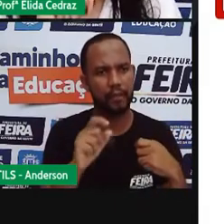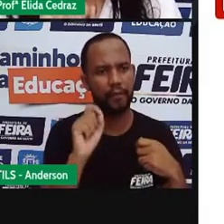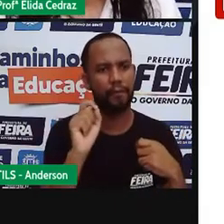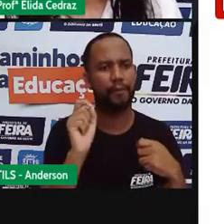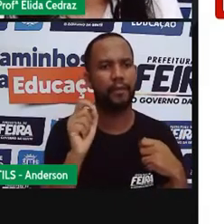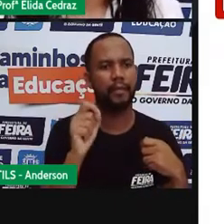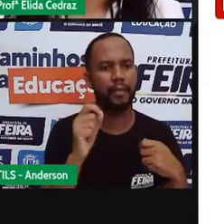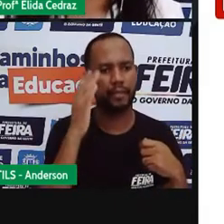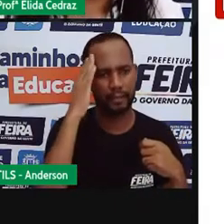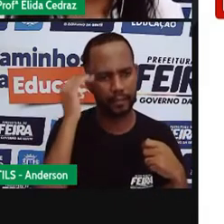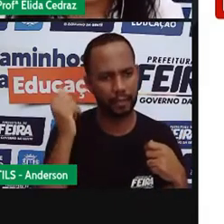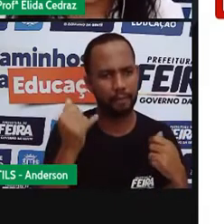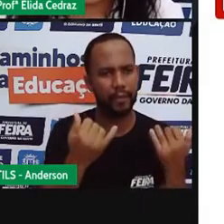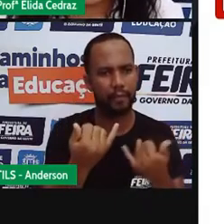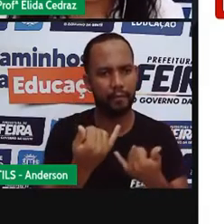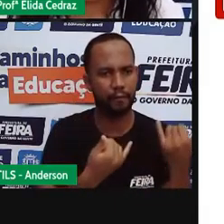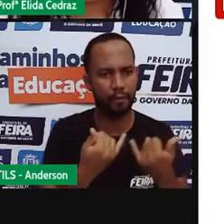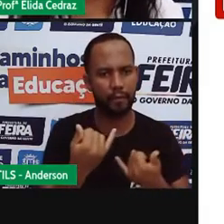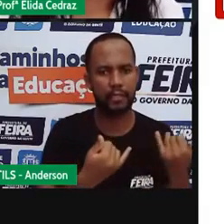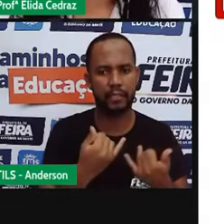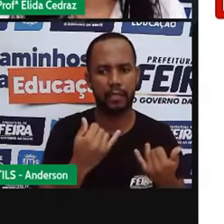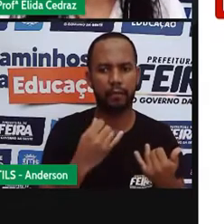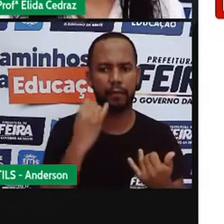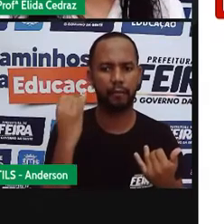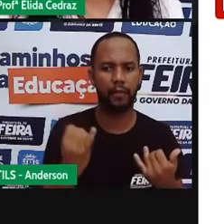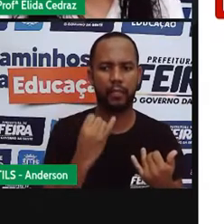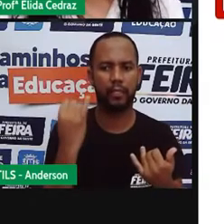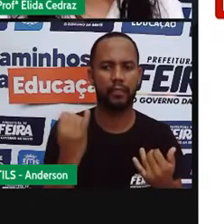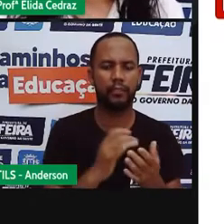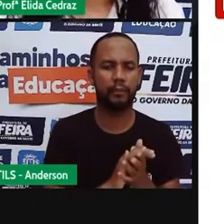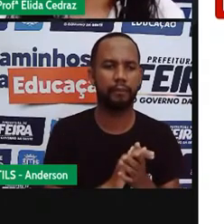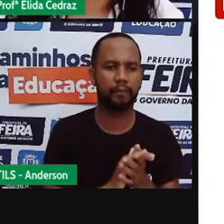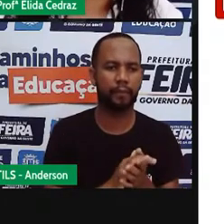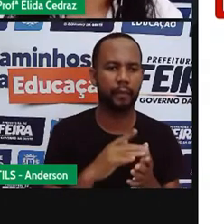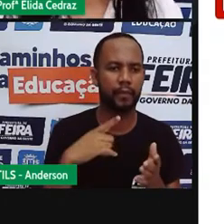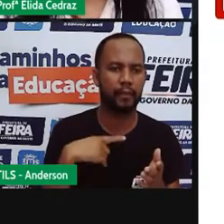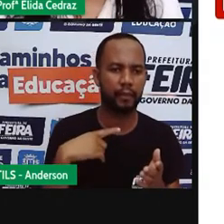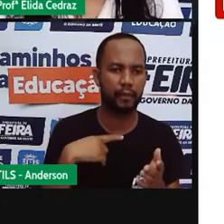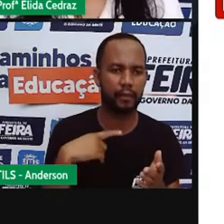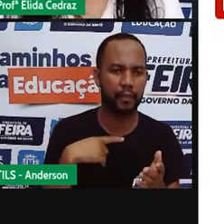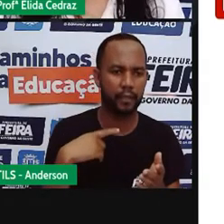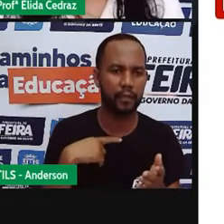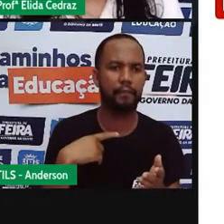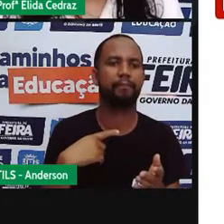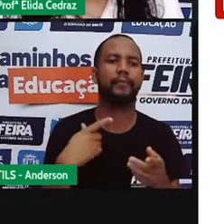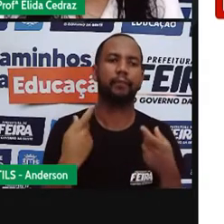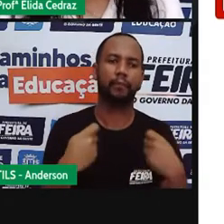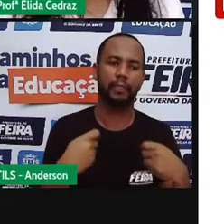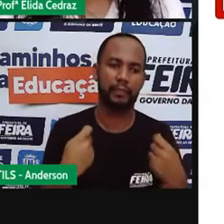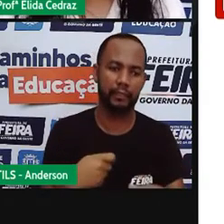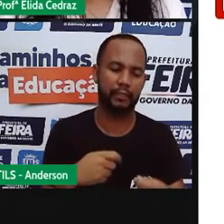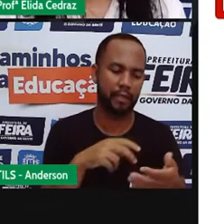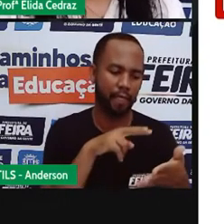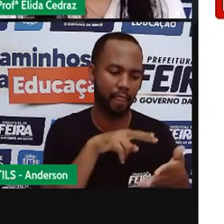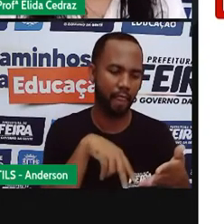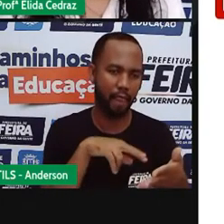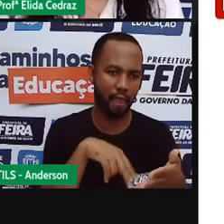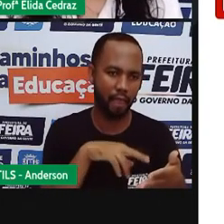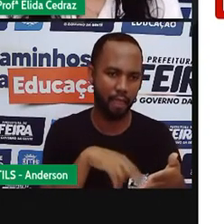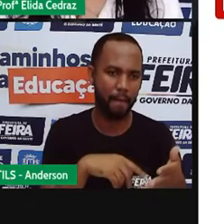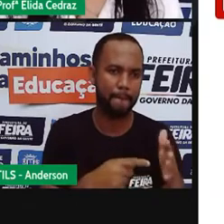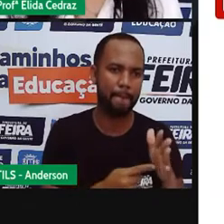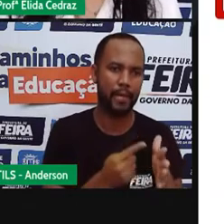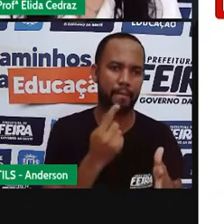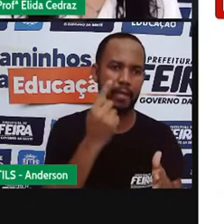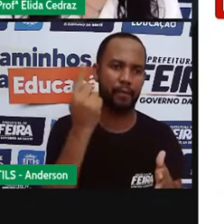fique esperto. Tá com um material novo, um aparelho novo, lê primeiro o manual de instruções. Outra